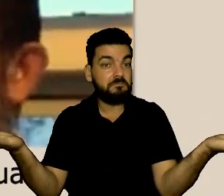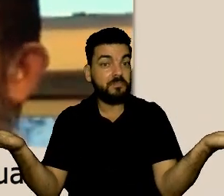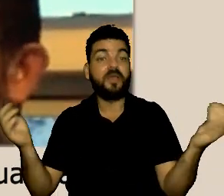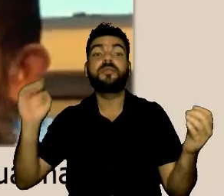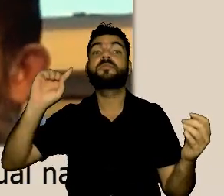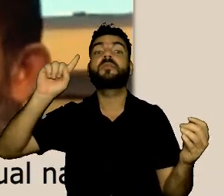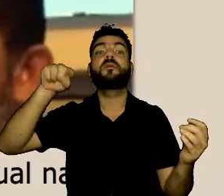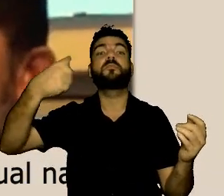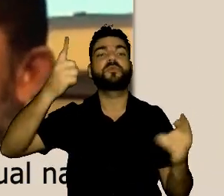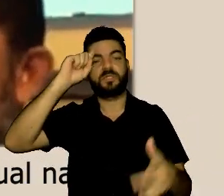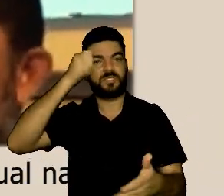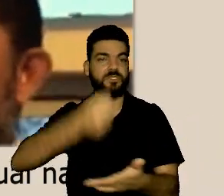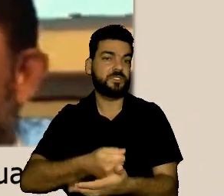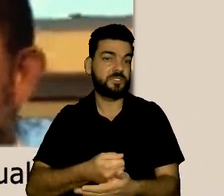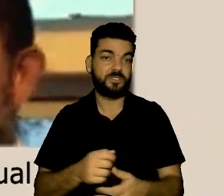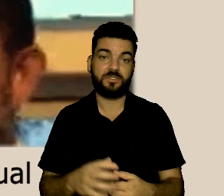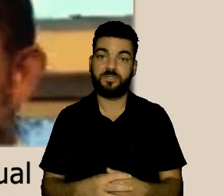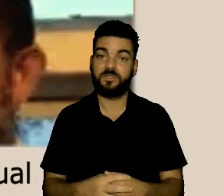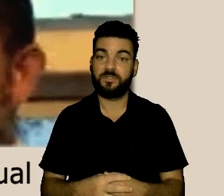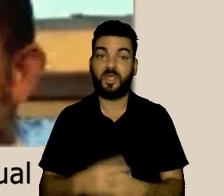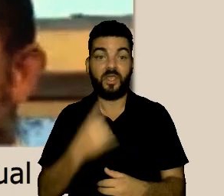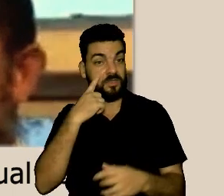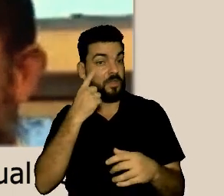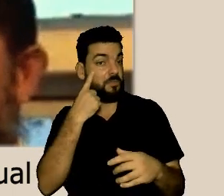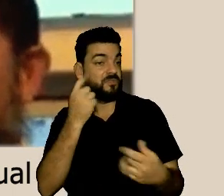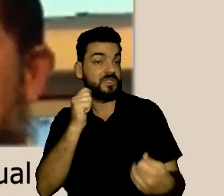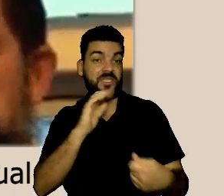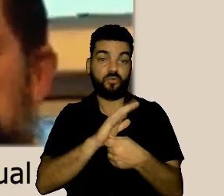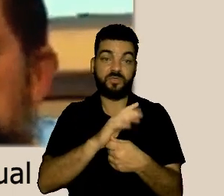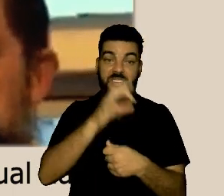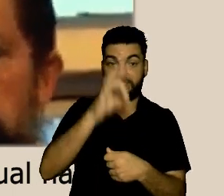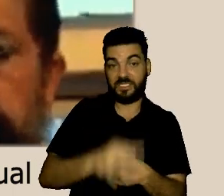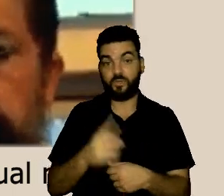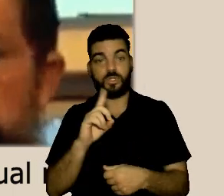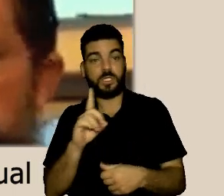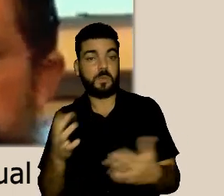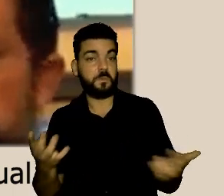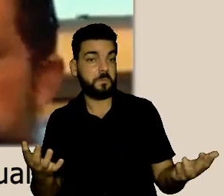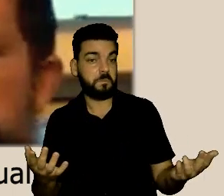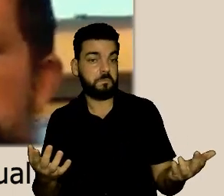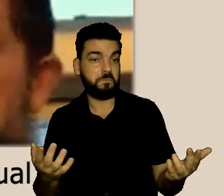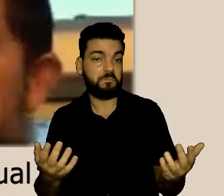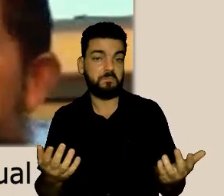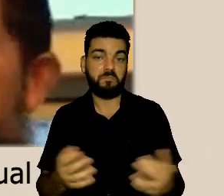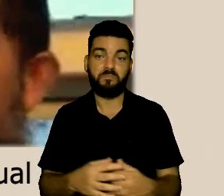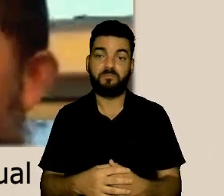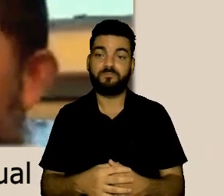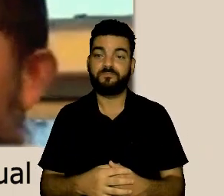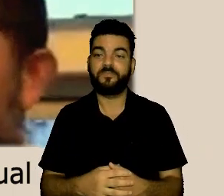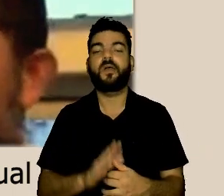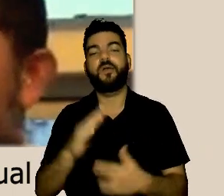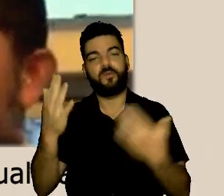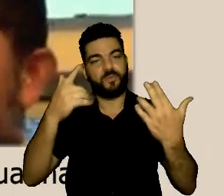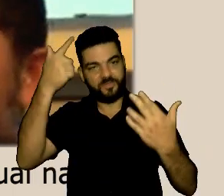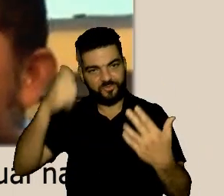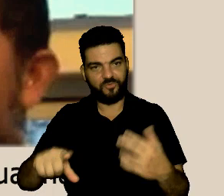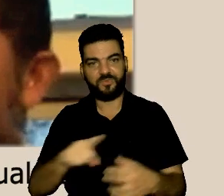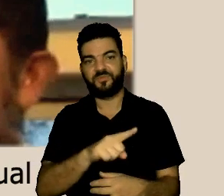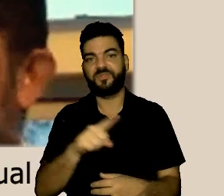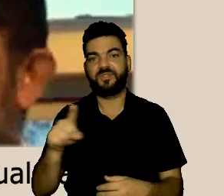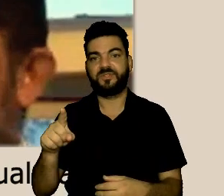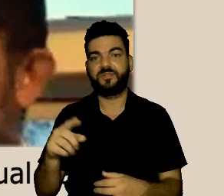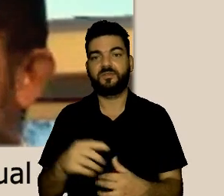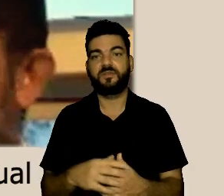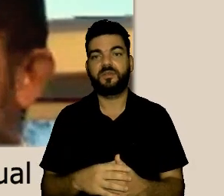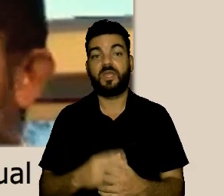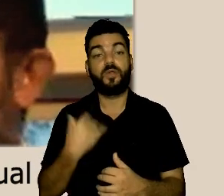então a gente pode unir as duas ferramentas para poder de fato dizer se aquela denúncia tem condições